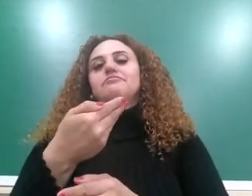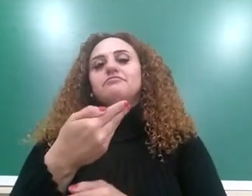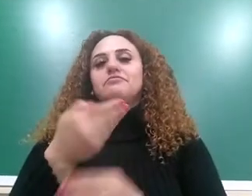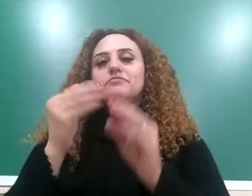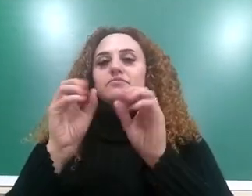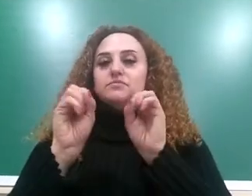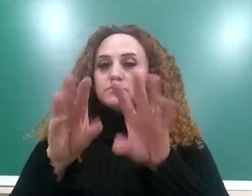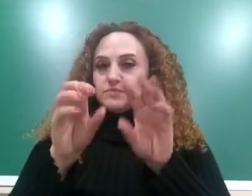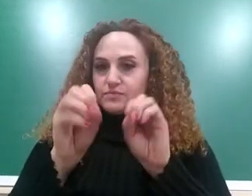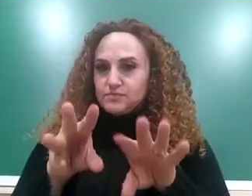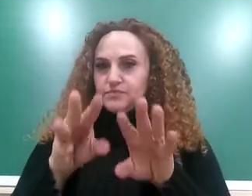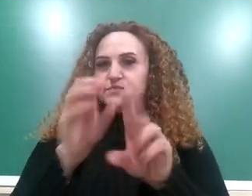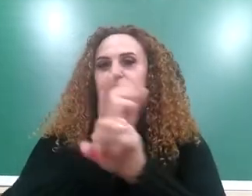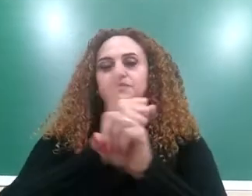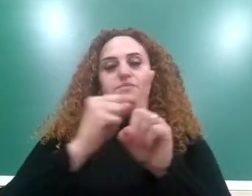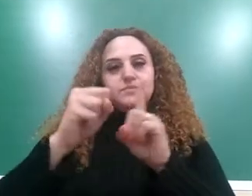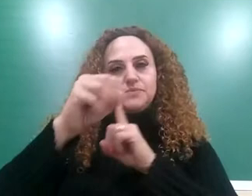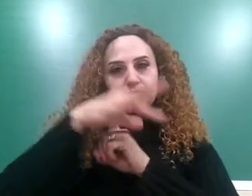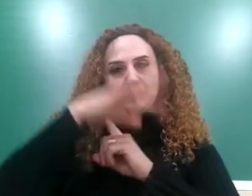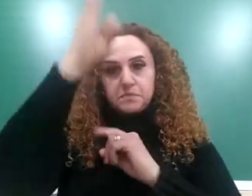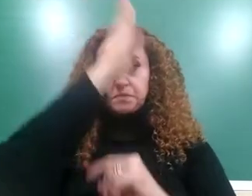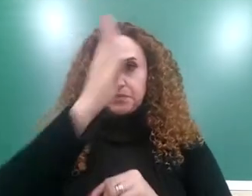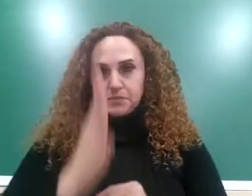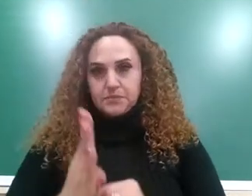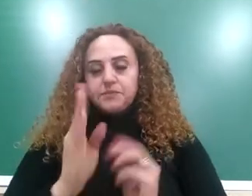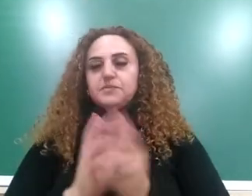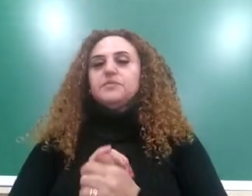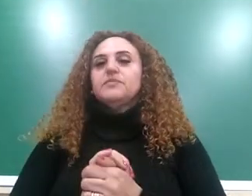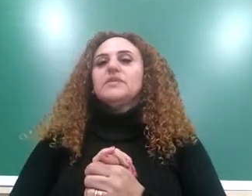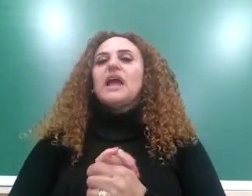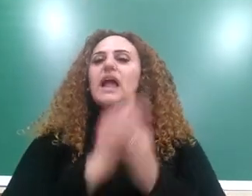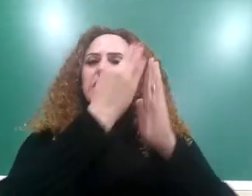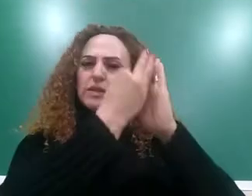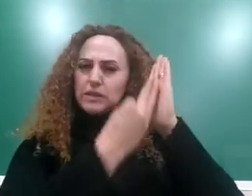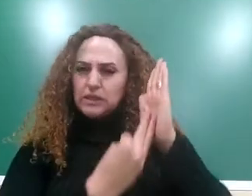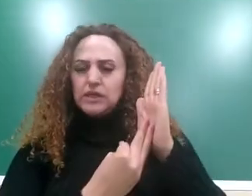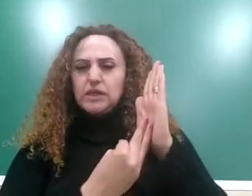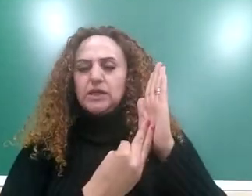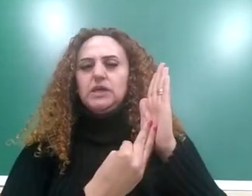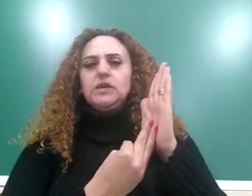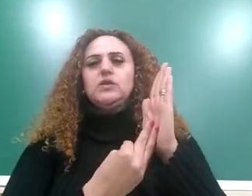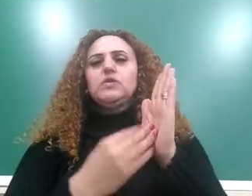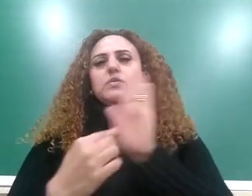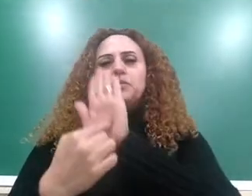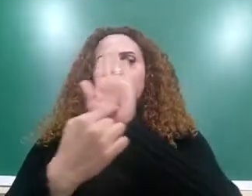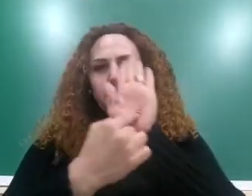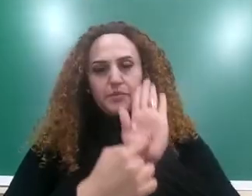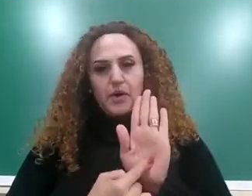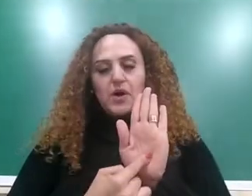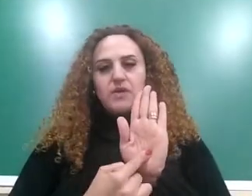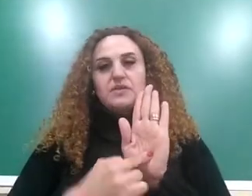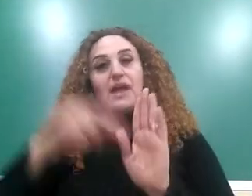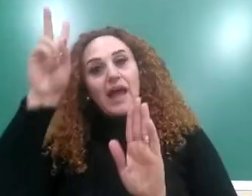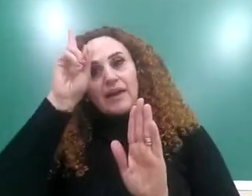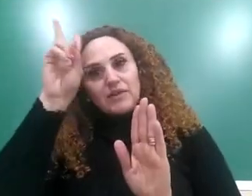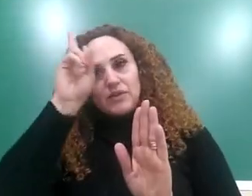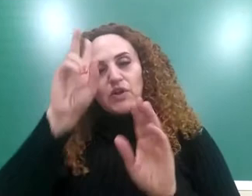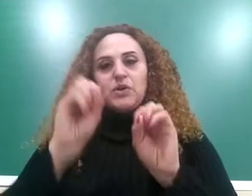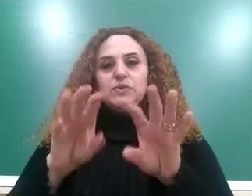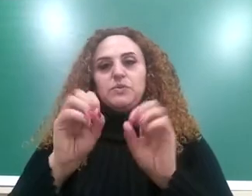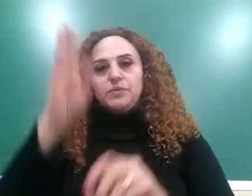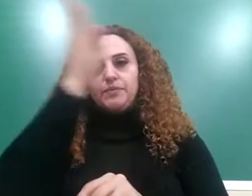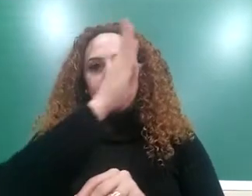Brasil. As unidades de autoestudo trazem alguns textos que contam pra gente a história da educação no Brasil e os